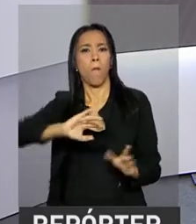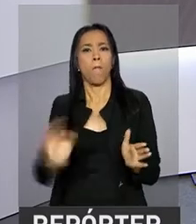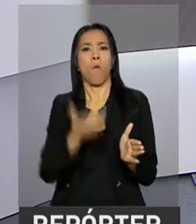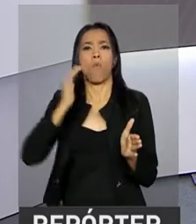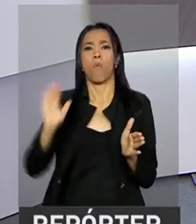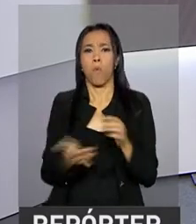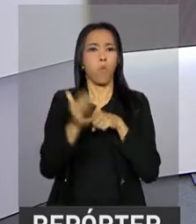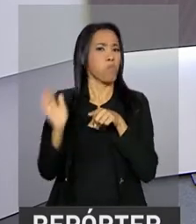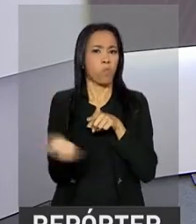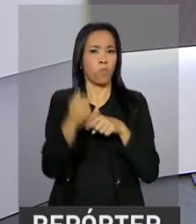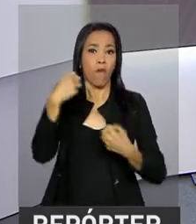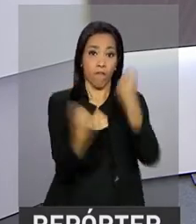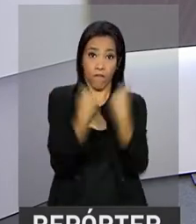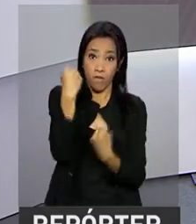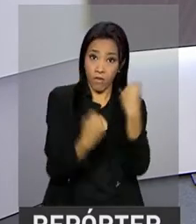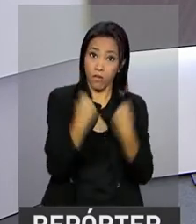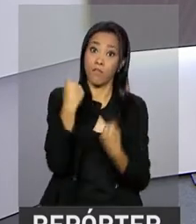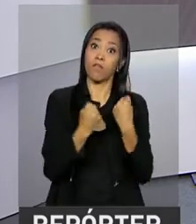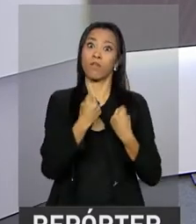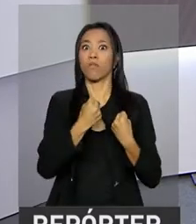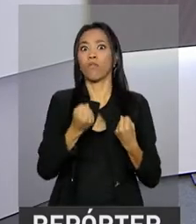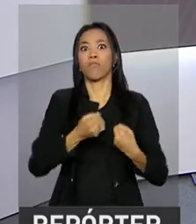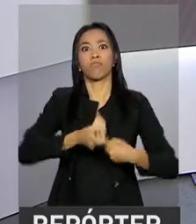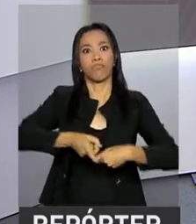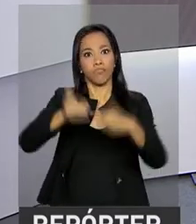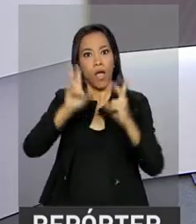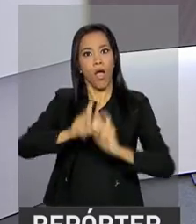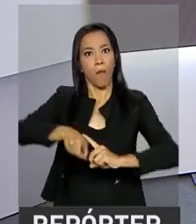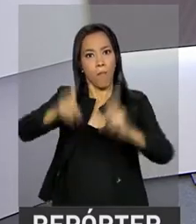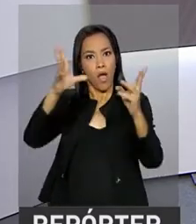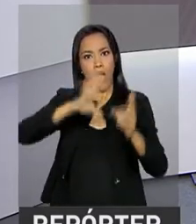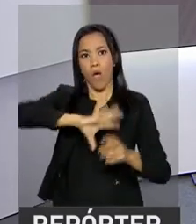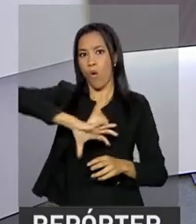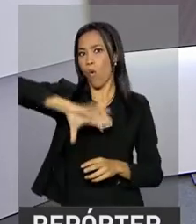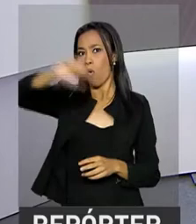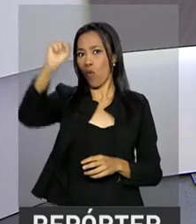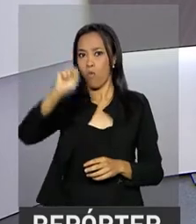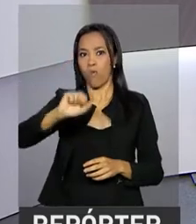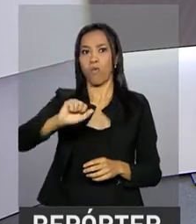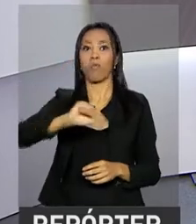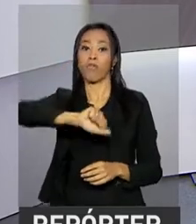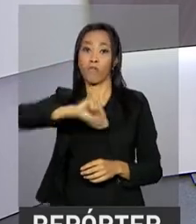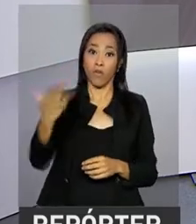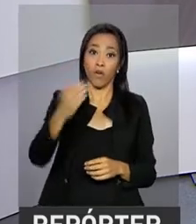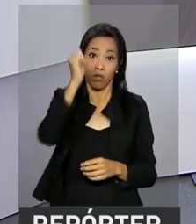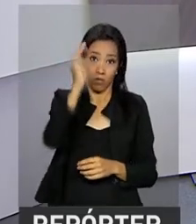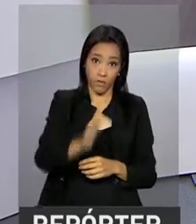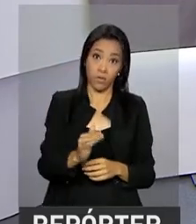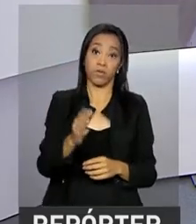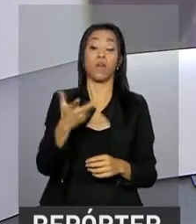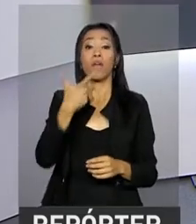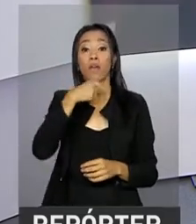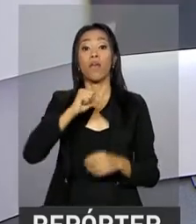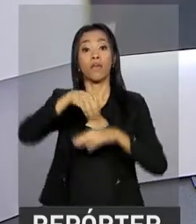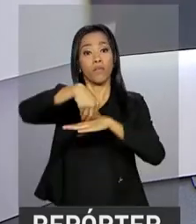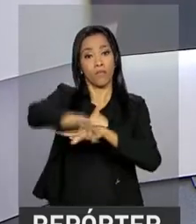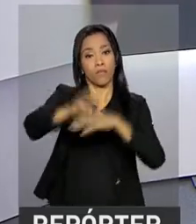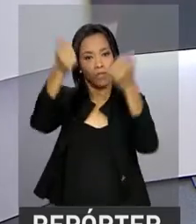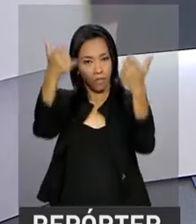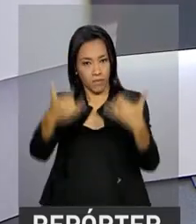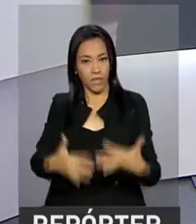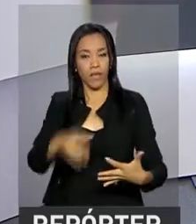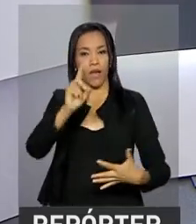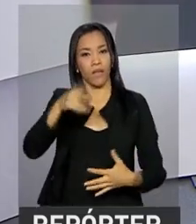e as exportações foram recorde. Quem traz as informações para a gente ao vivo de São Paulo é o repórter José Luiz